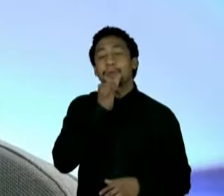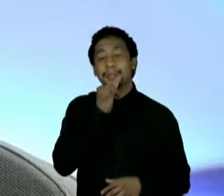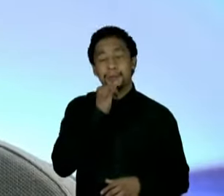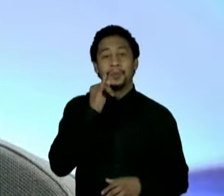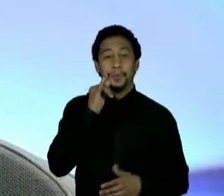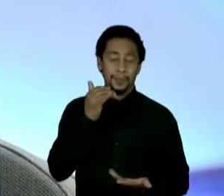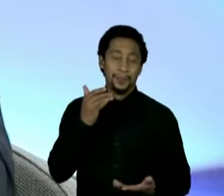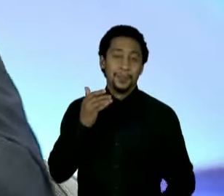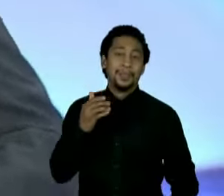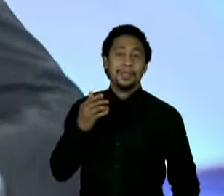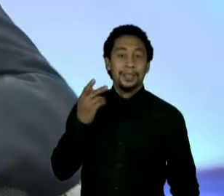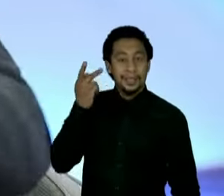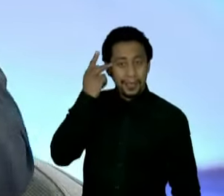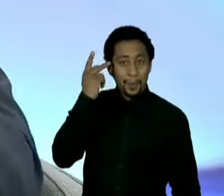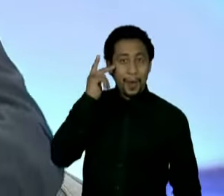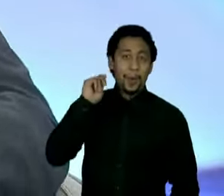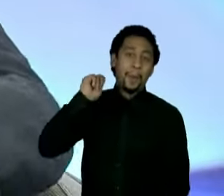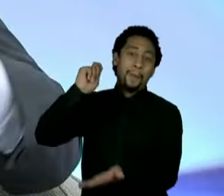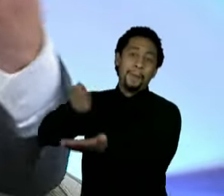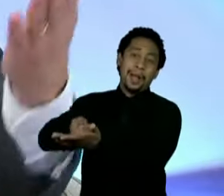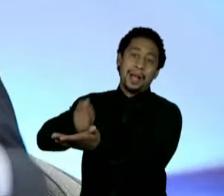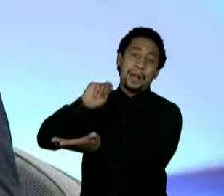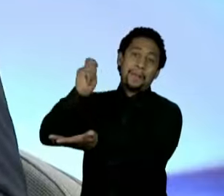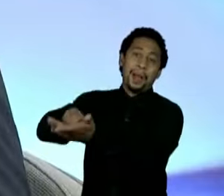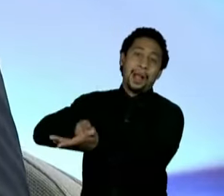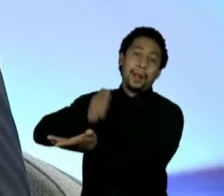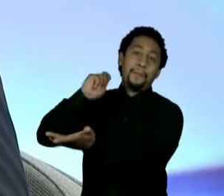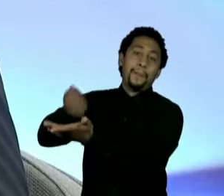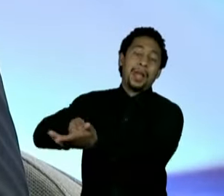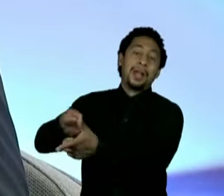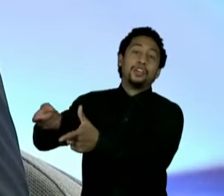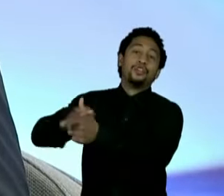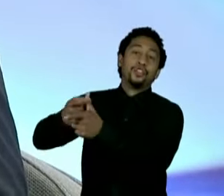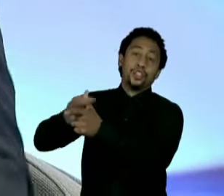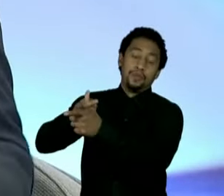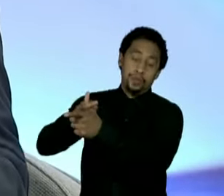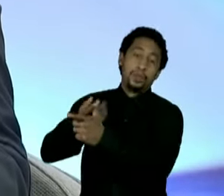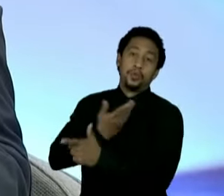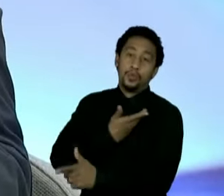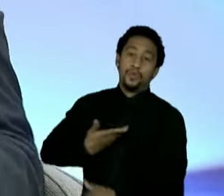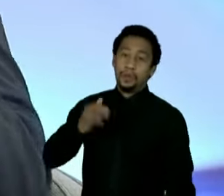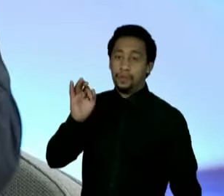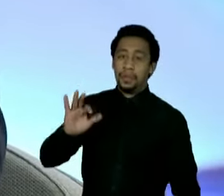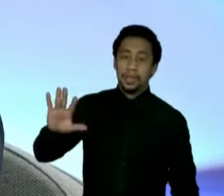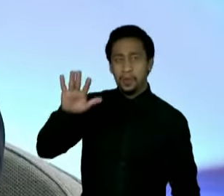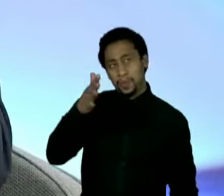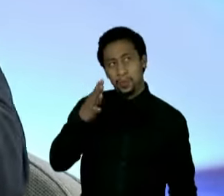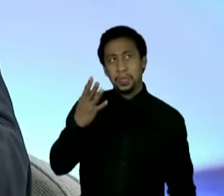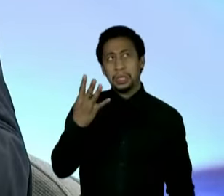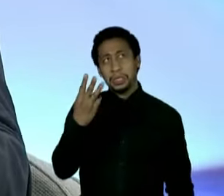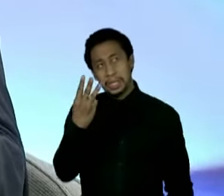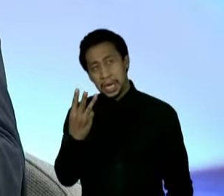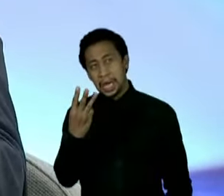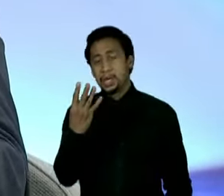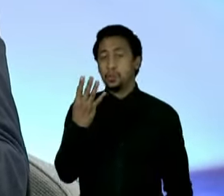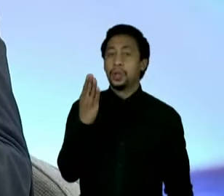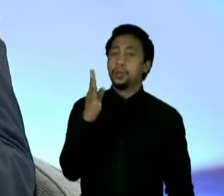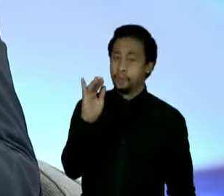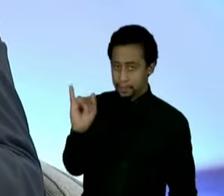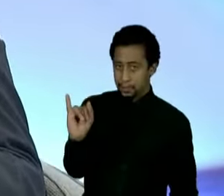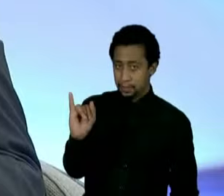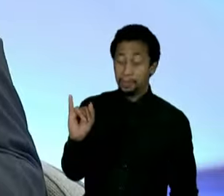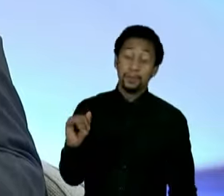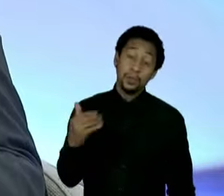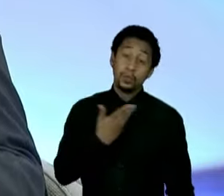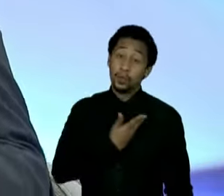uma dívida com a União. Anualmente, 3, 4 bilhões de reais. É bastante dinheiro. Se o governo federal topar fazer uma